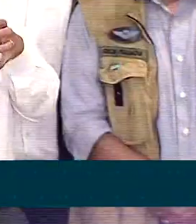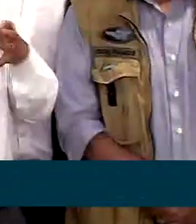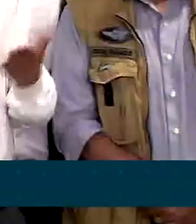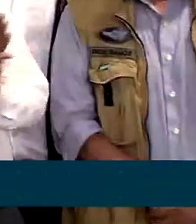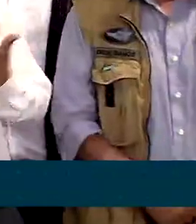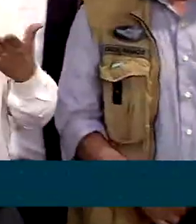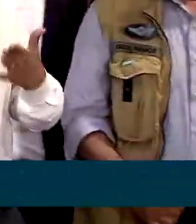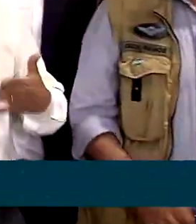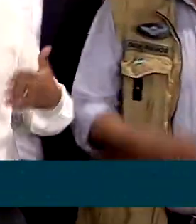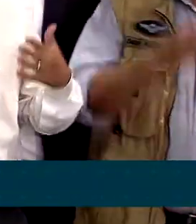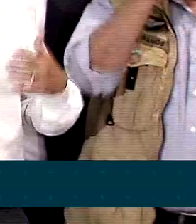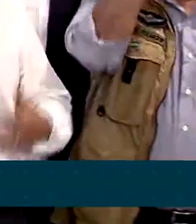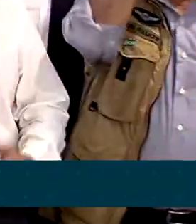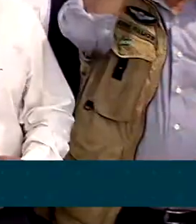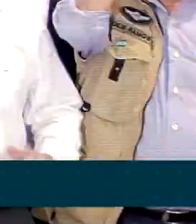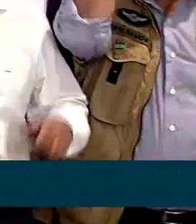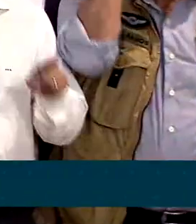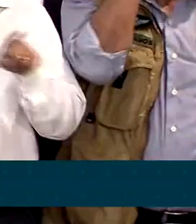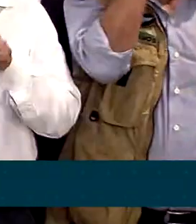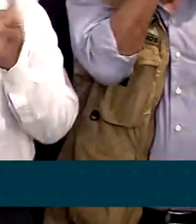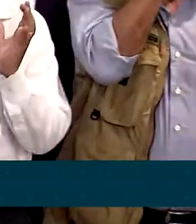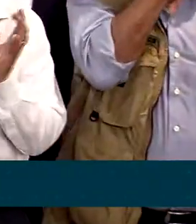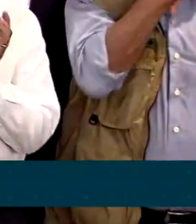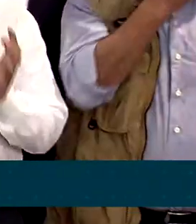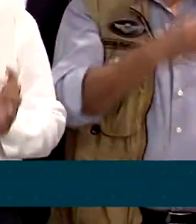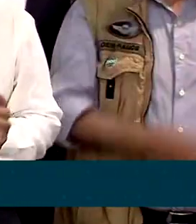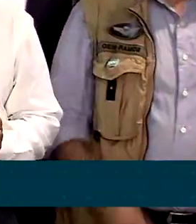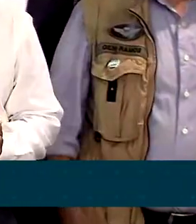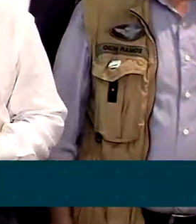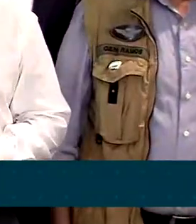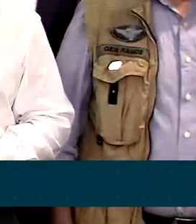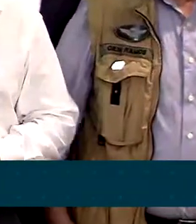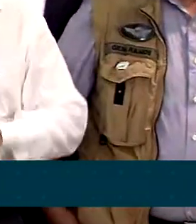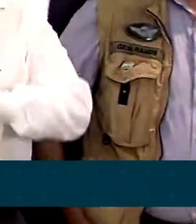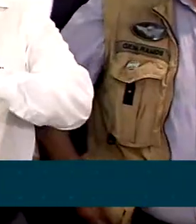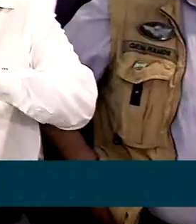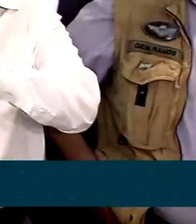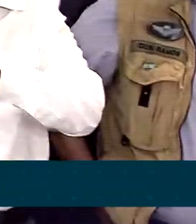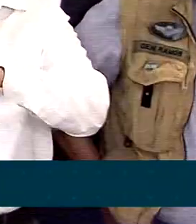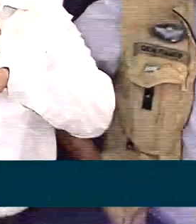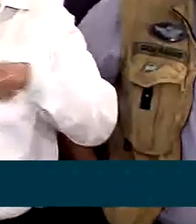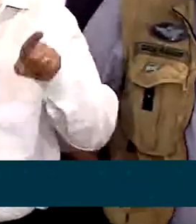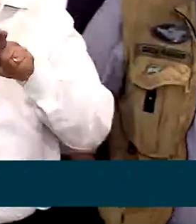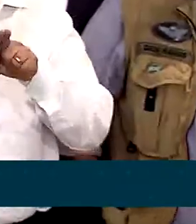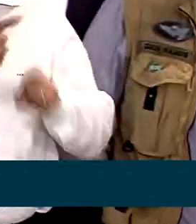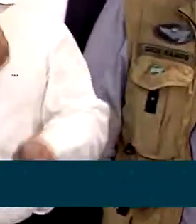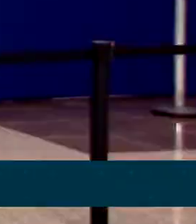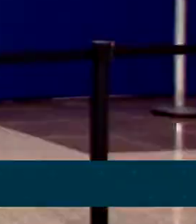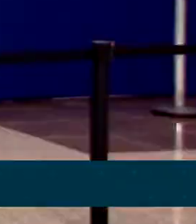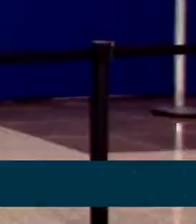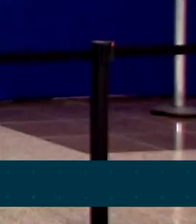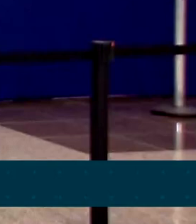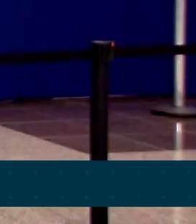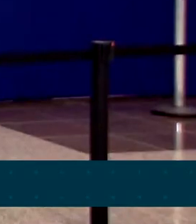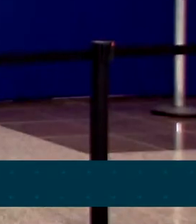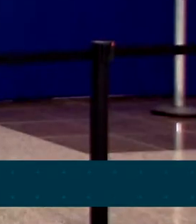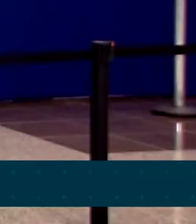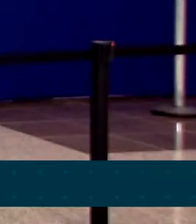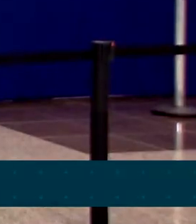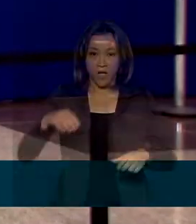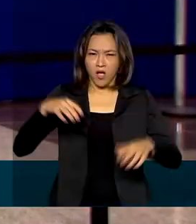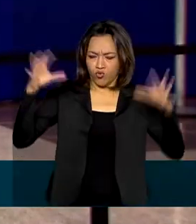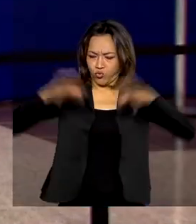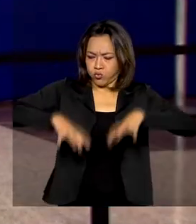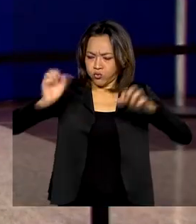com parlamentares também do Estado, bem como na presença do governador. Além das cheias